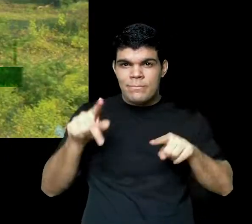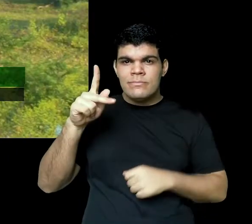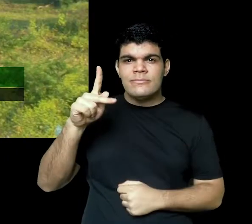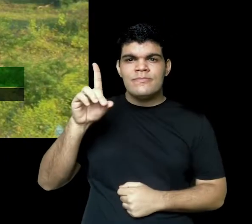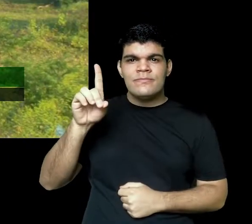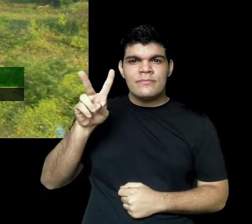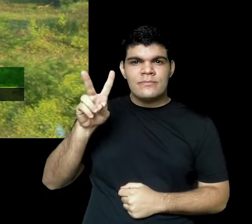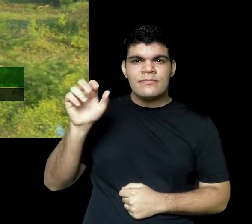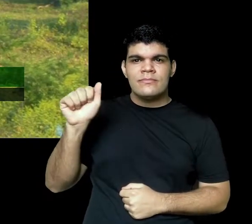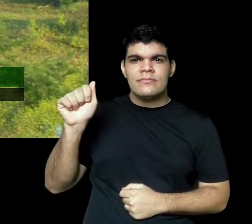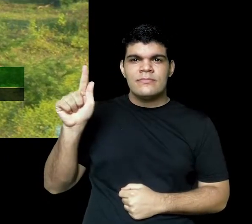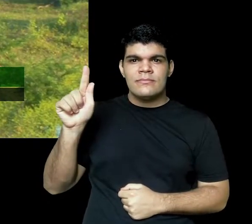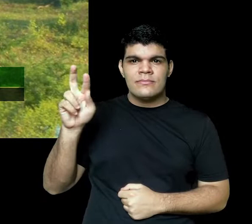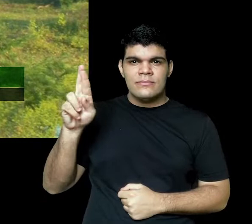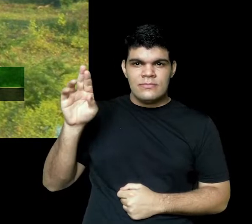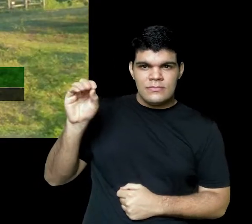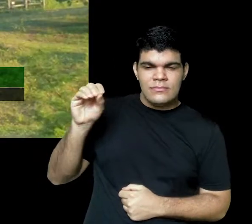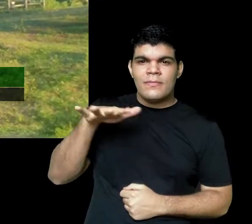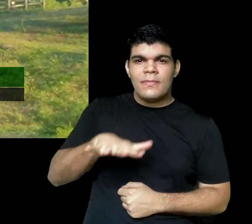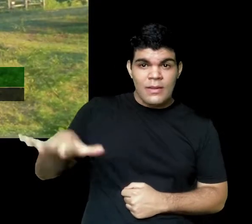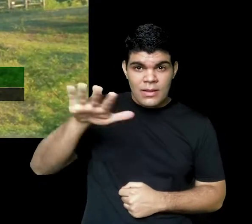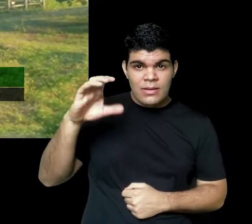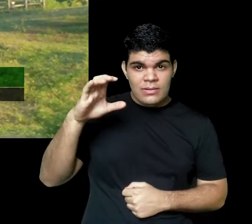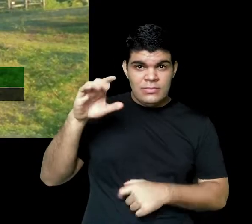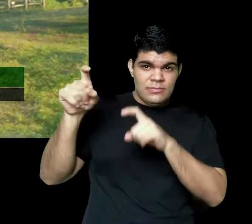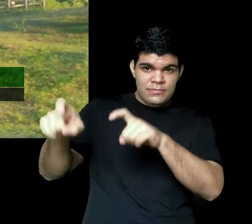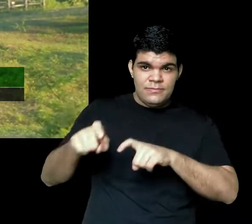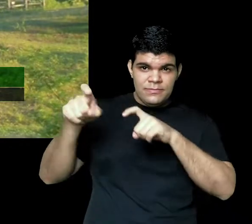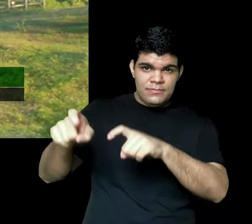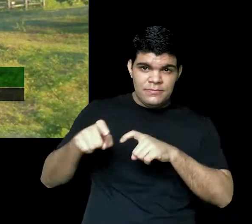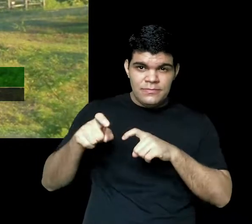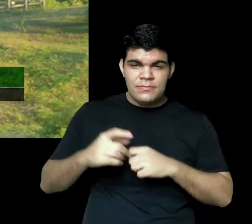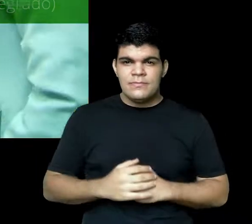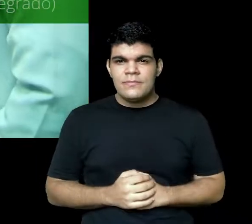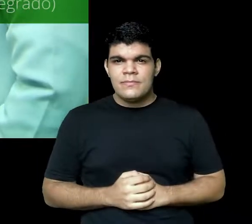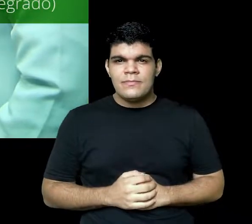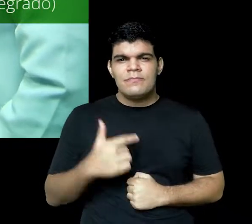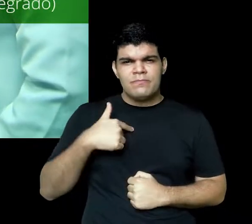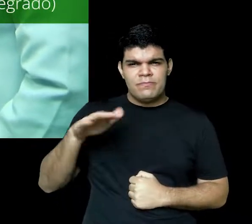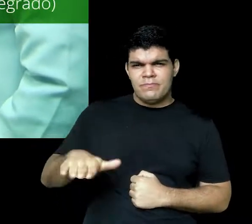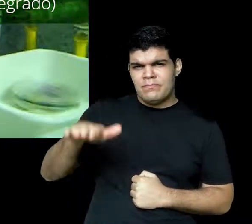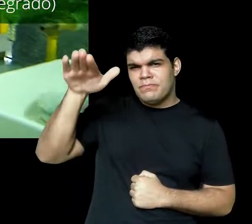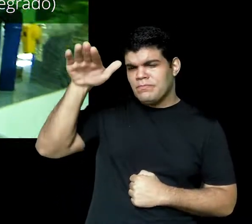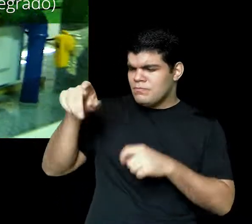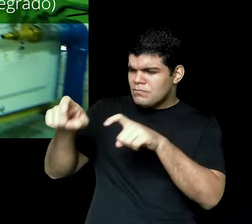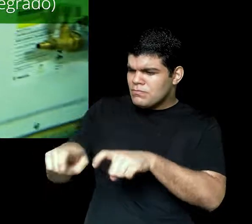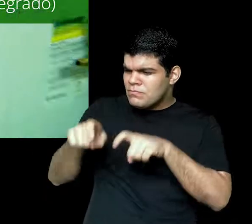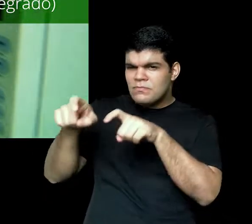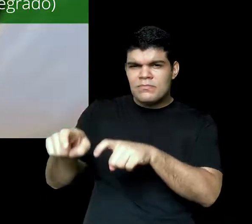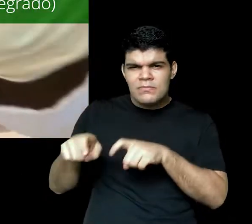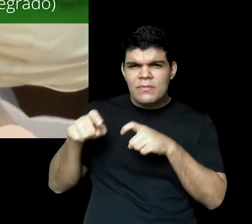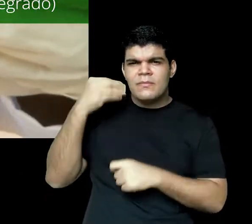faz parte do PDV Agro, que é o programa Despertando Vocações nas Ciências Agrárias. Quando eu me inscrevi, eu vim